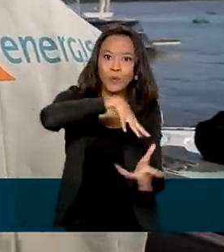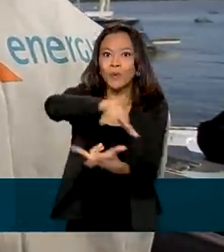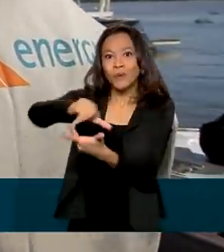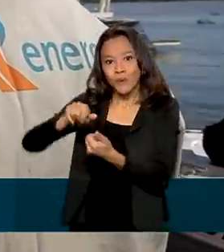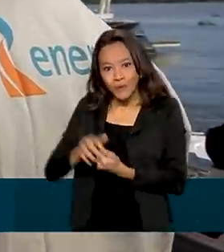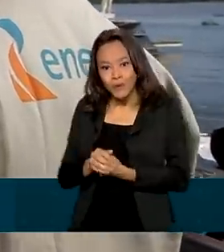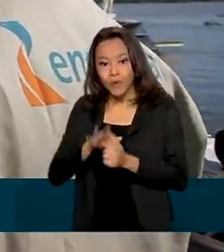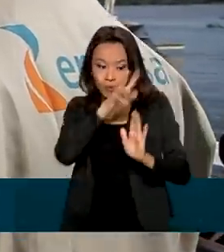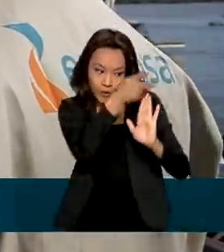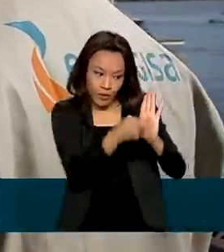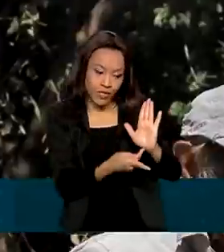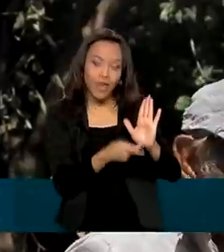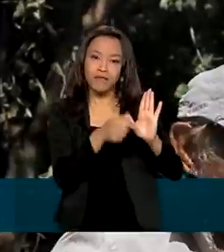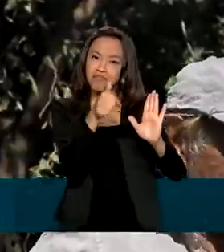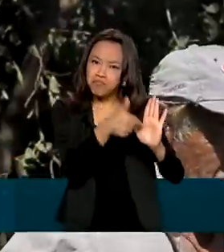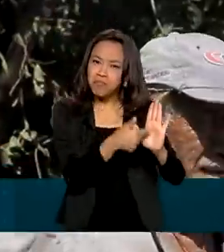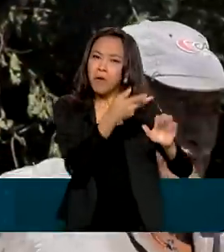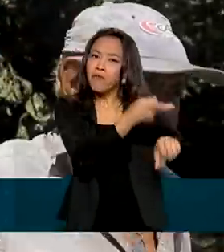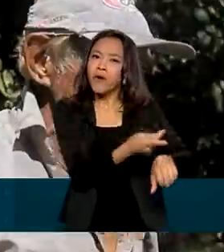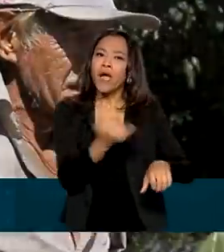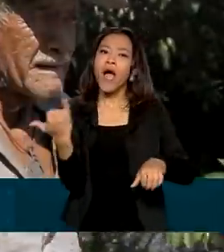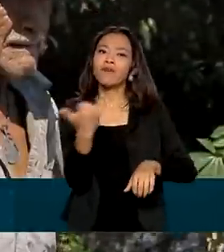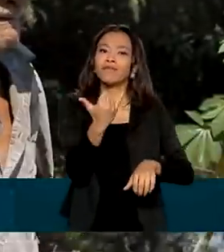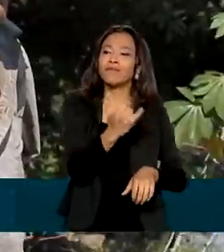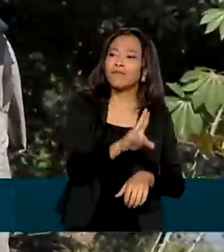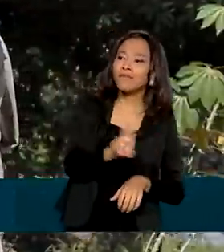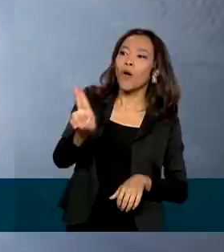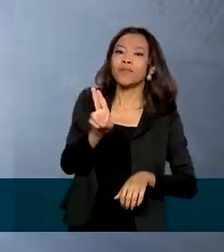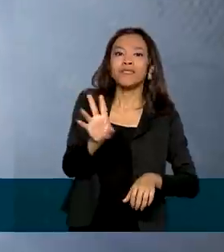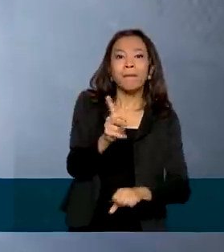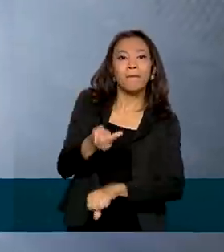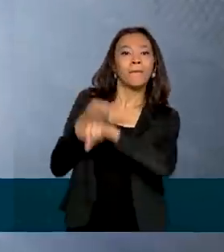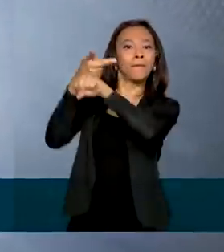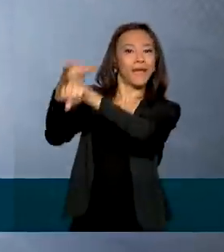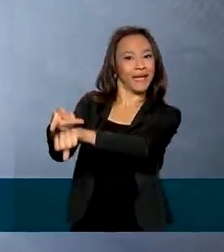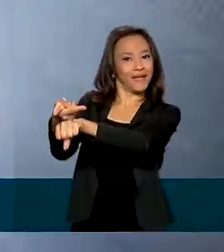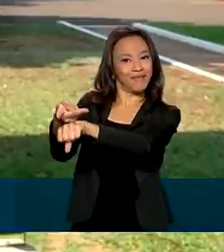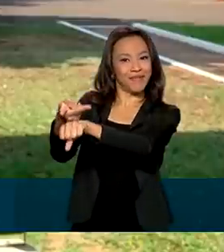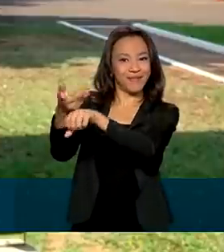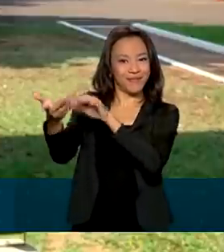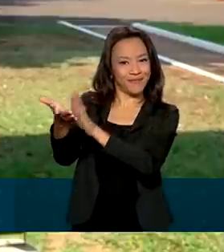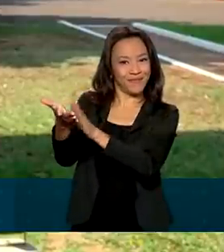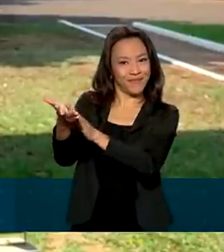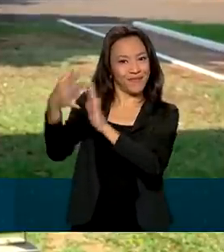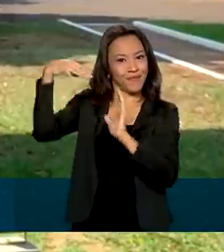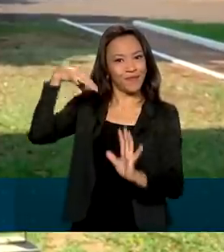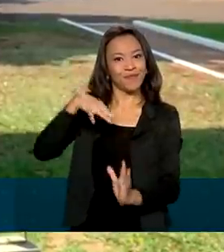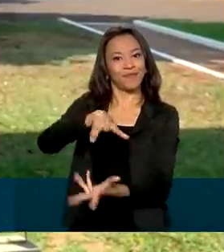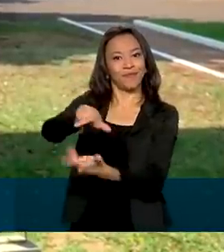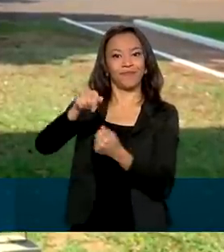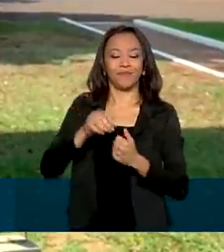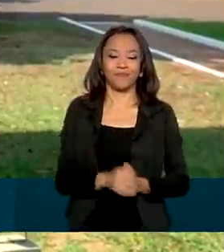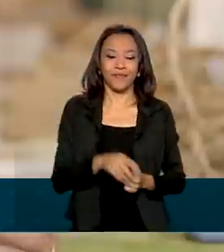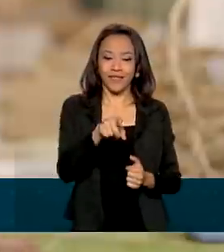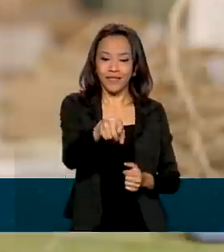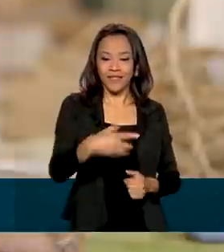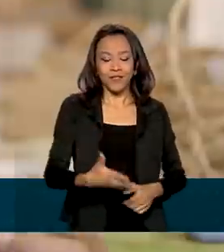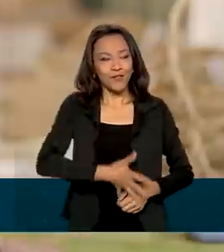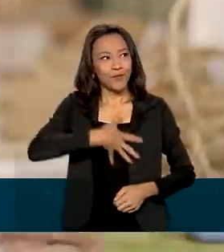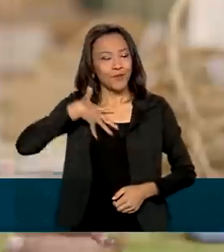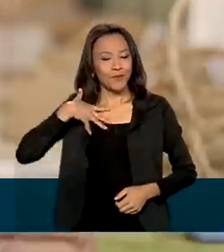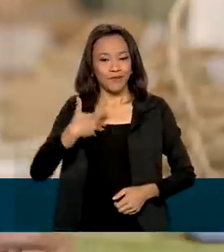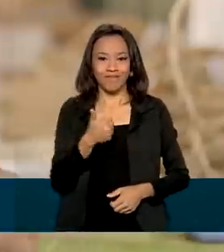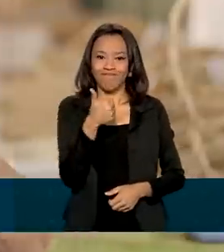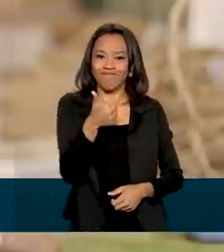projeto foi indicado a um dos maiores prêmios de inovação em geração solar do mundo. É uma realização profissional enorme. Para